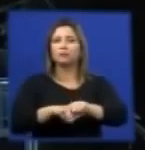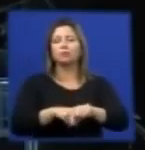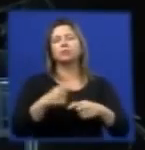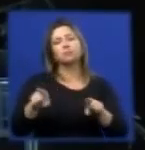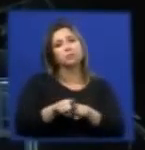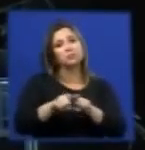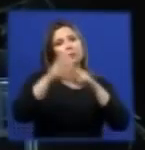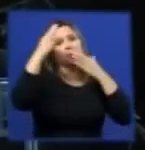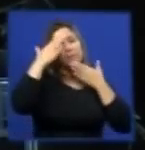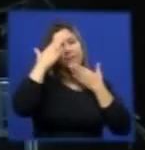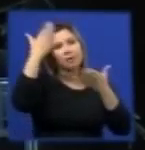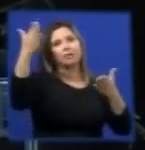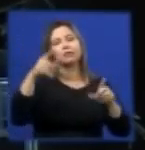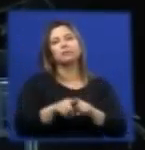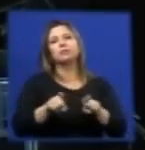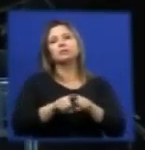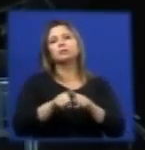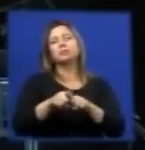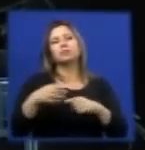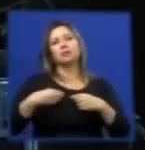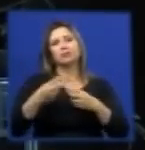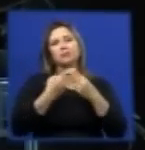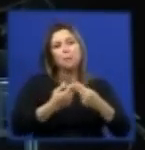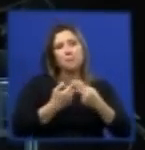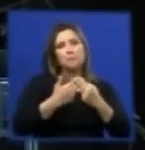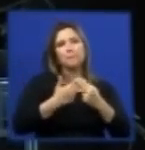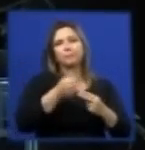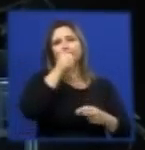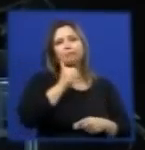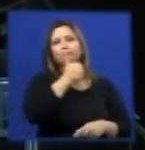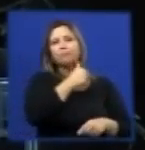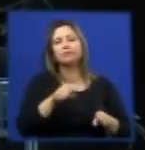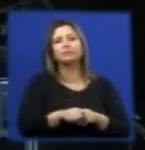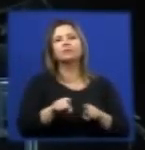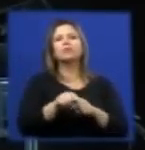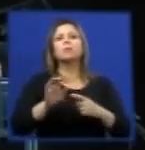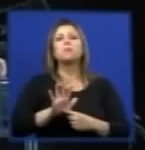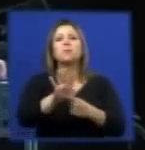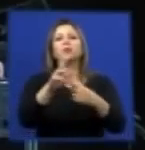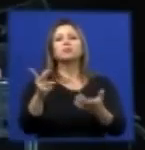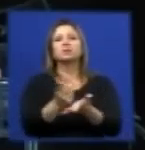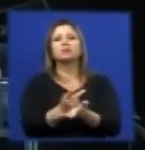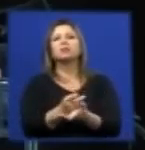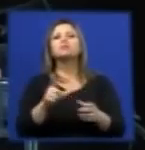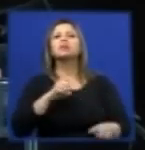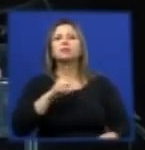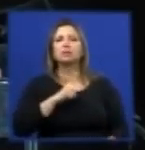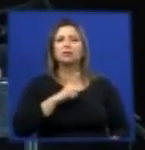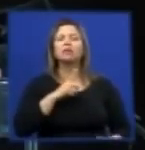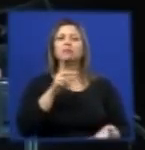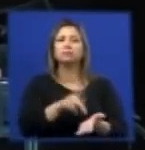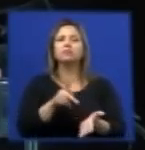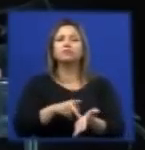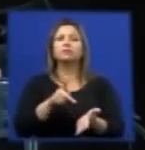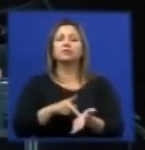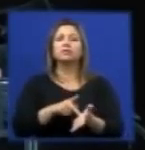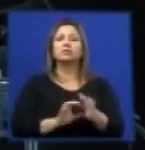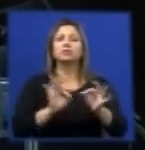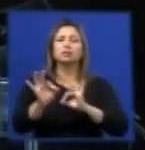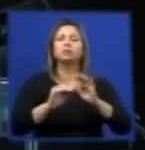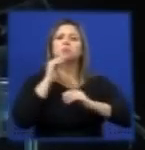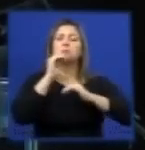eu agradeço a sua especial deferência foi mostrar que existe capacidade de